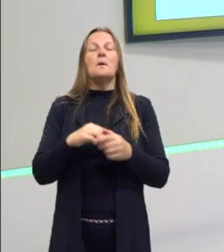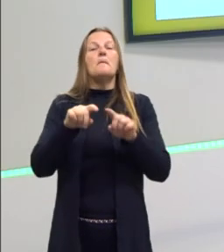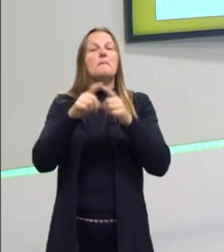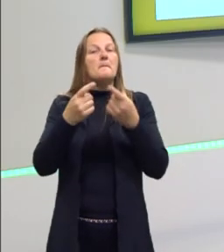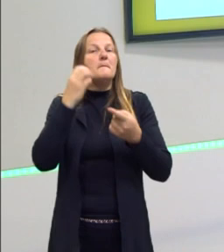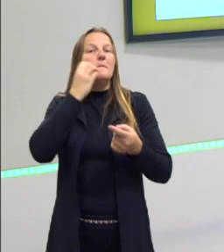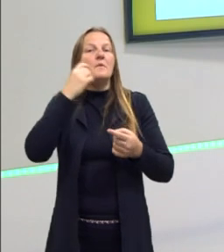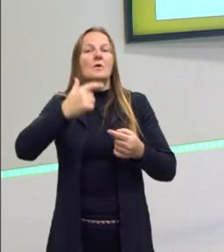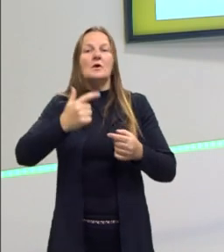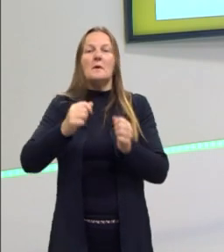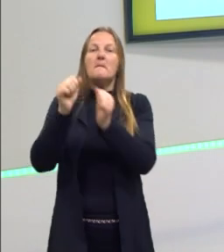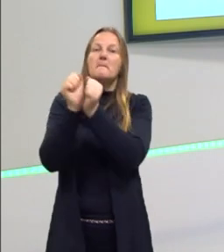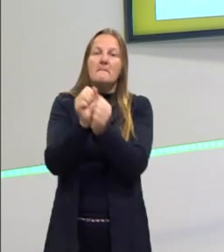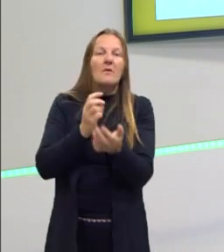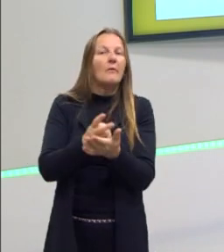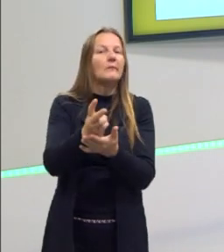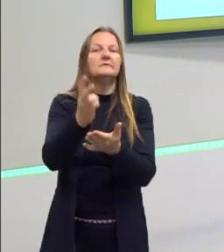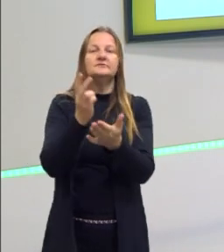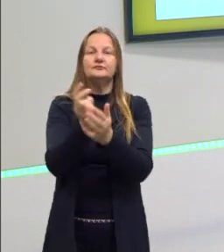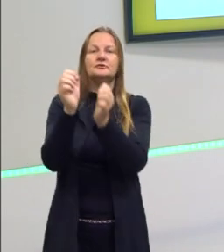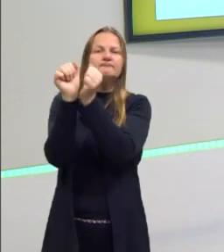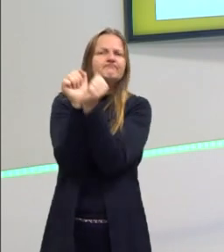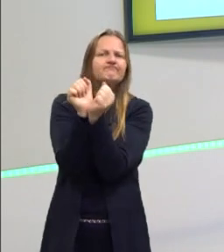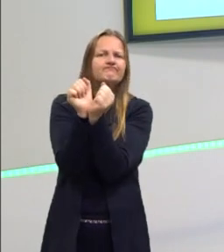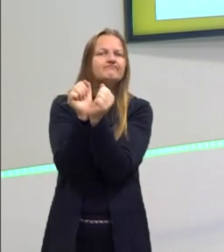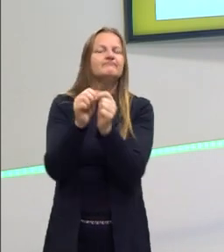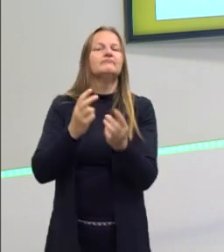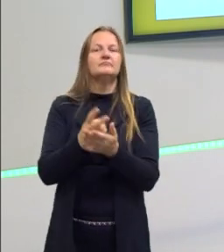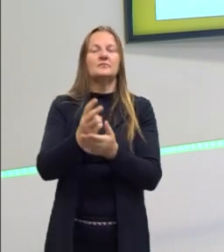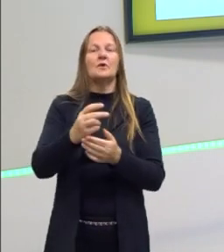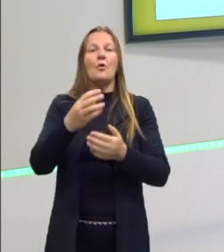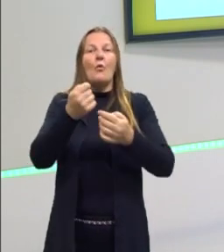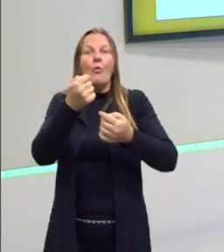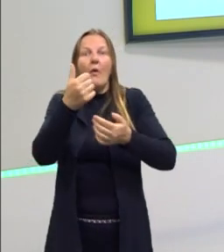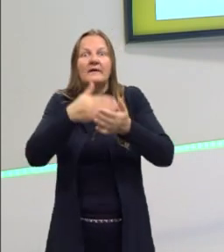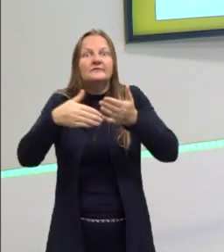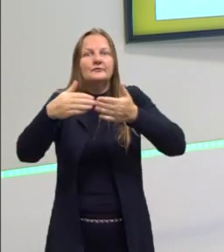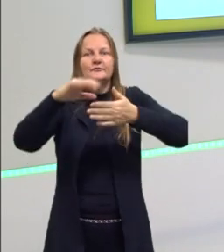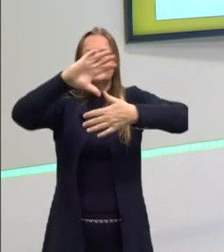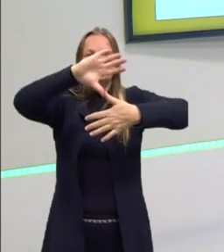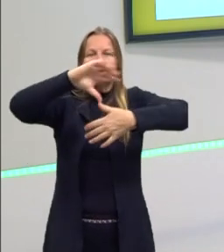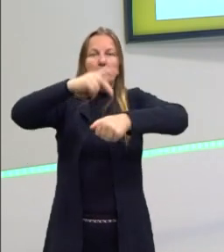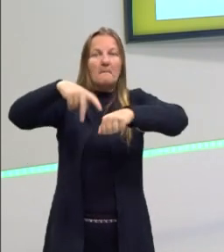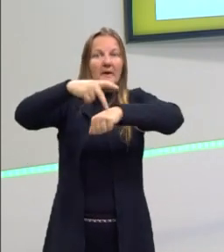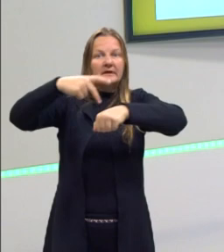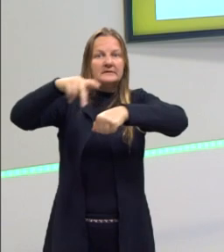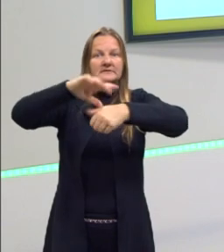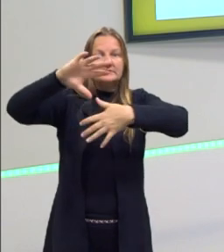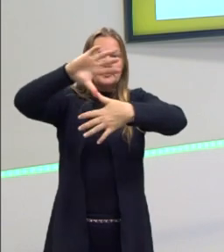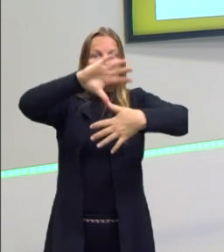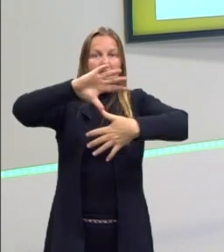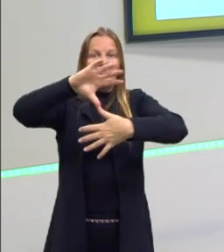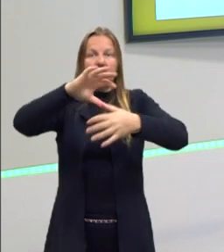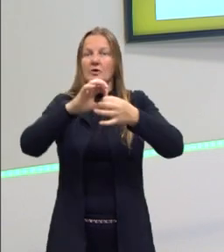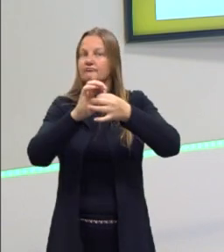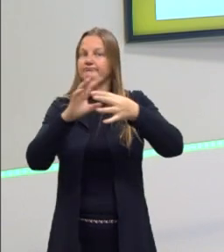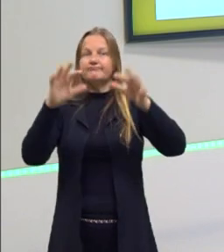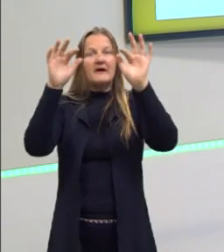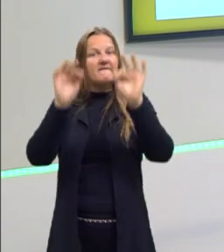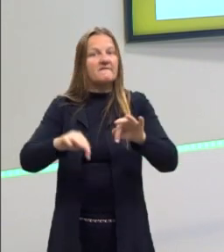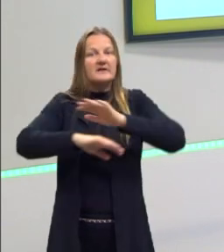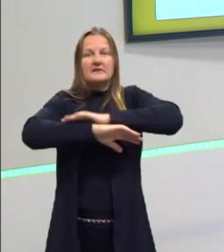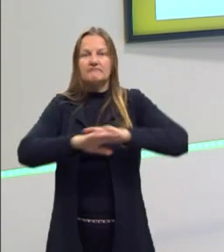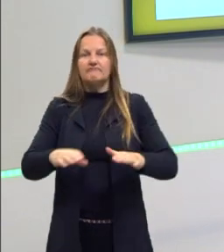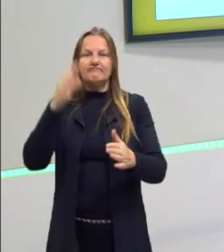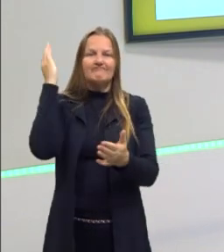o reinado, num momento em que grande parte da América, dos outros países independentes da América já tinham abolido